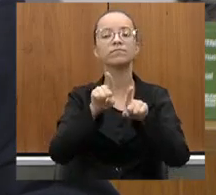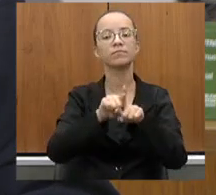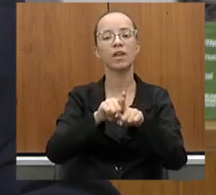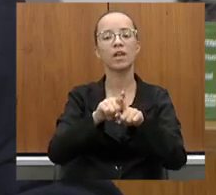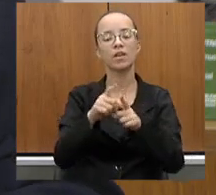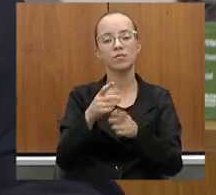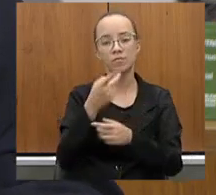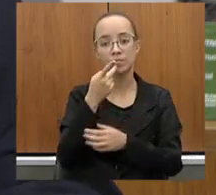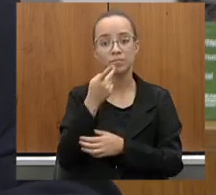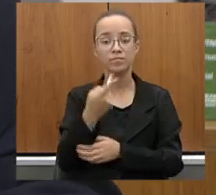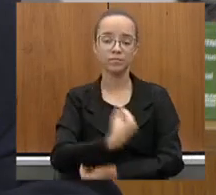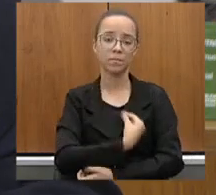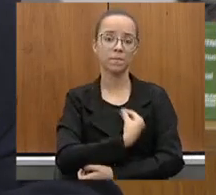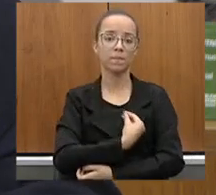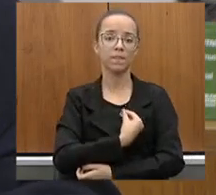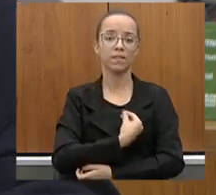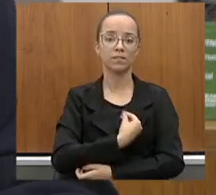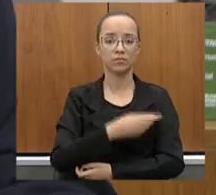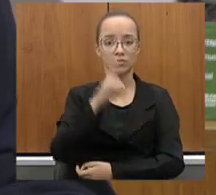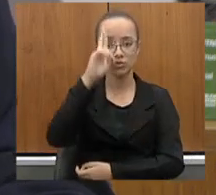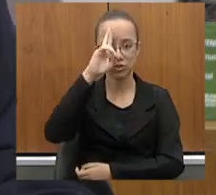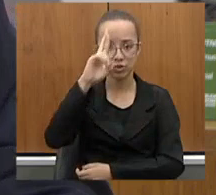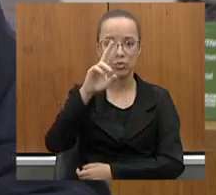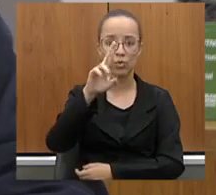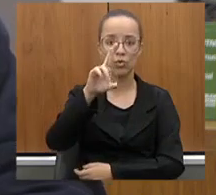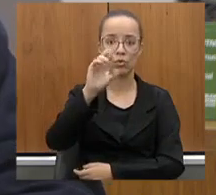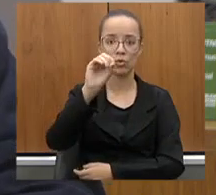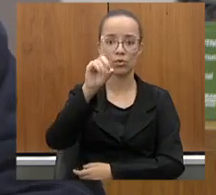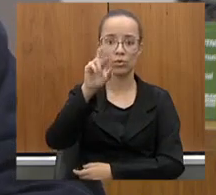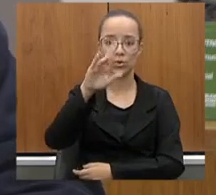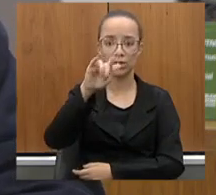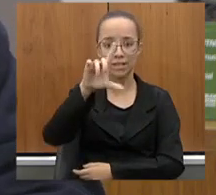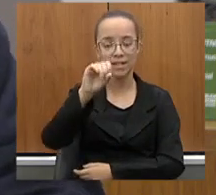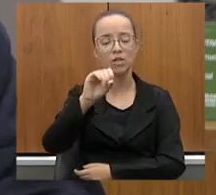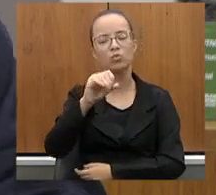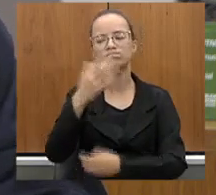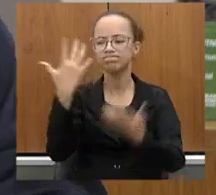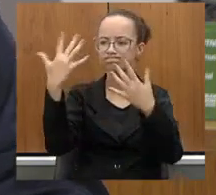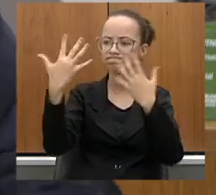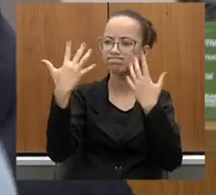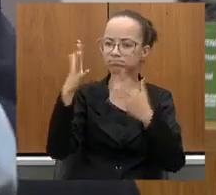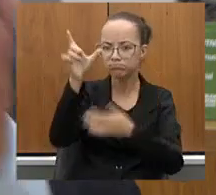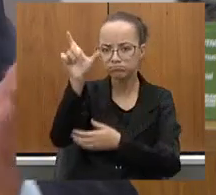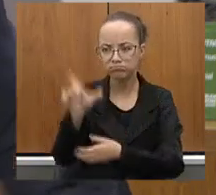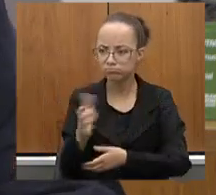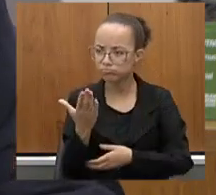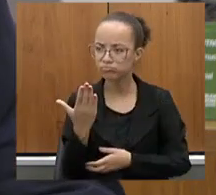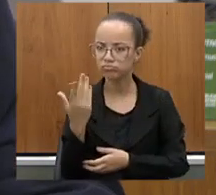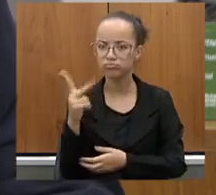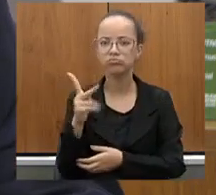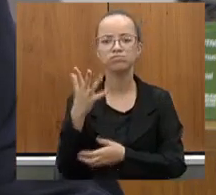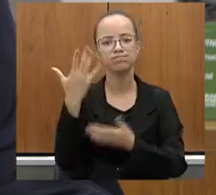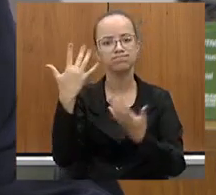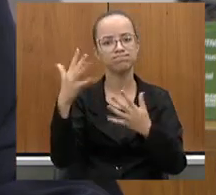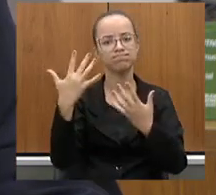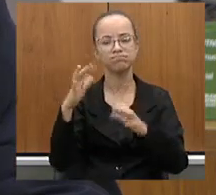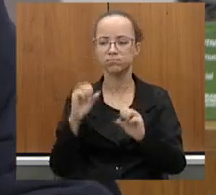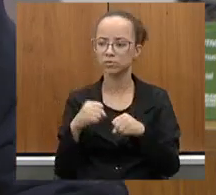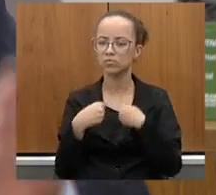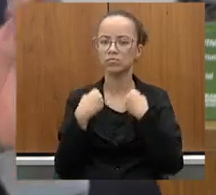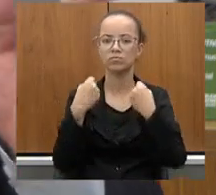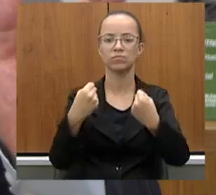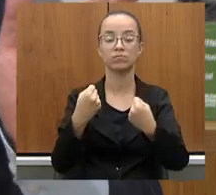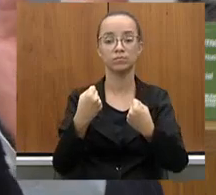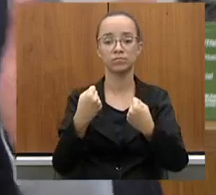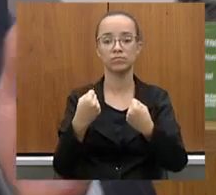presença do nosso diretor do DR, Rodrigo Tavares, parabenizando a sua pessoa, a sua pessoa dedicada